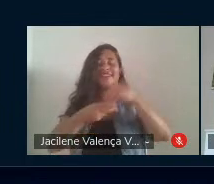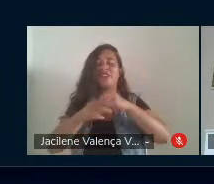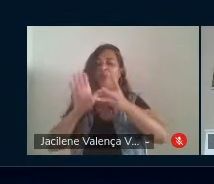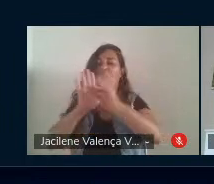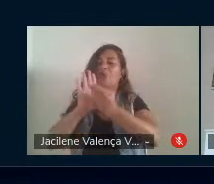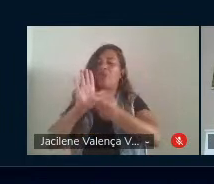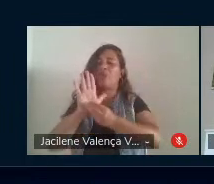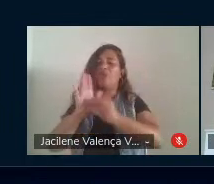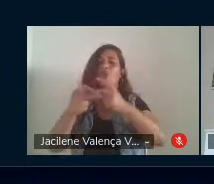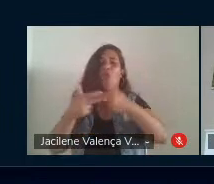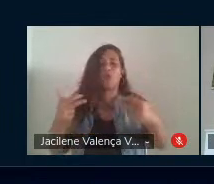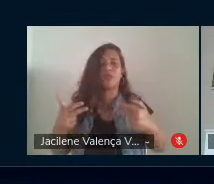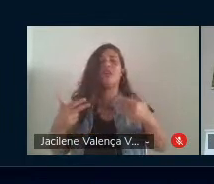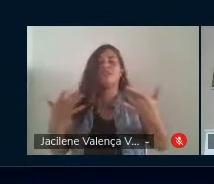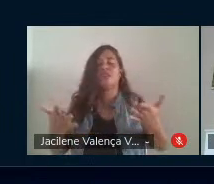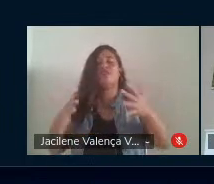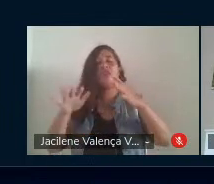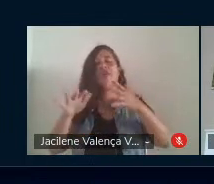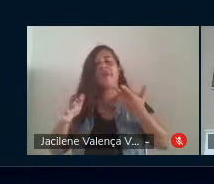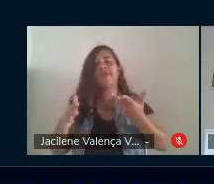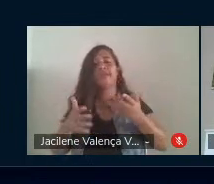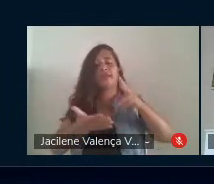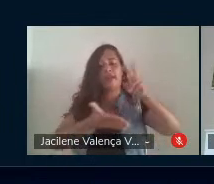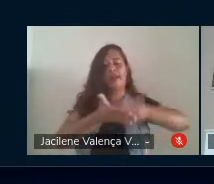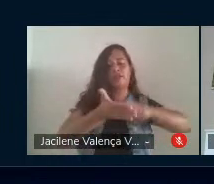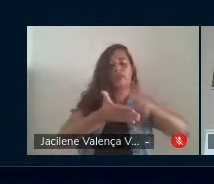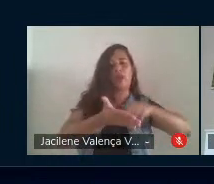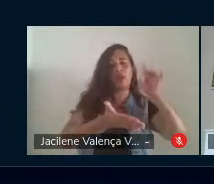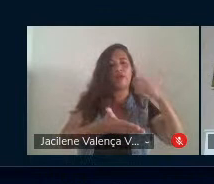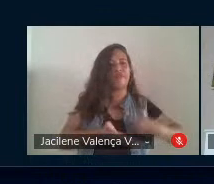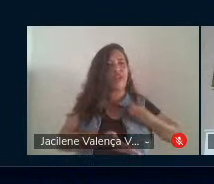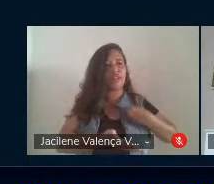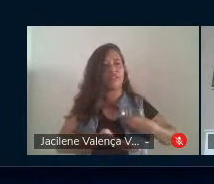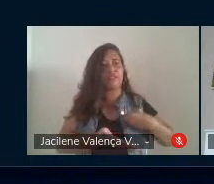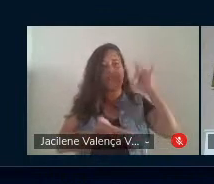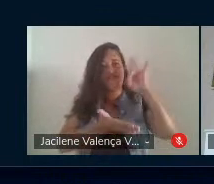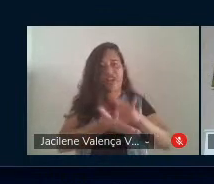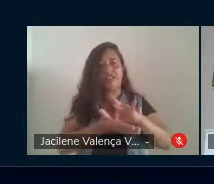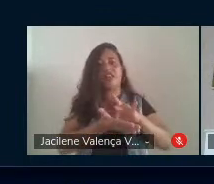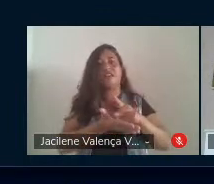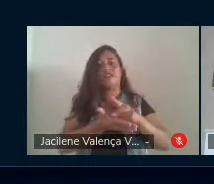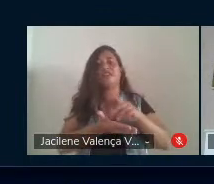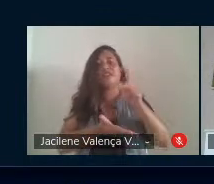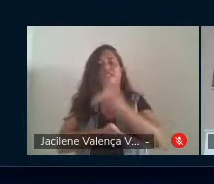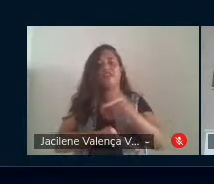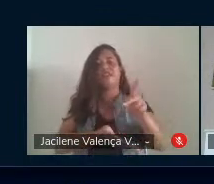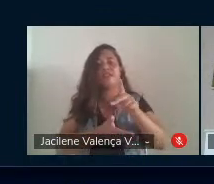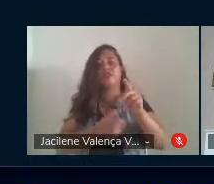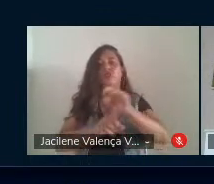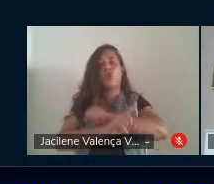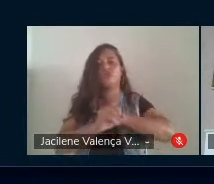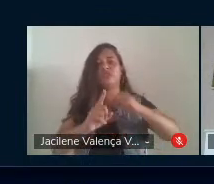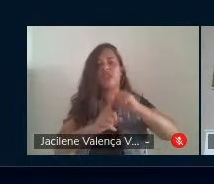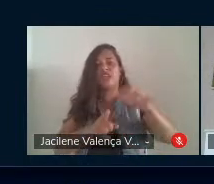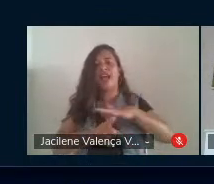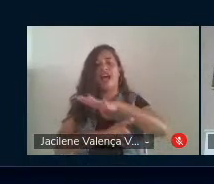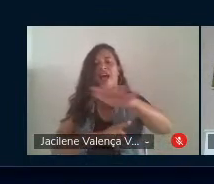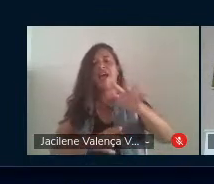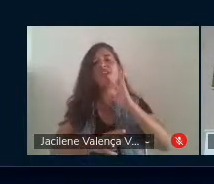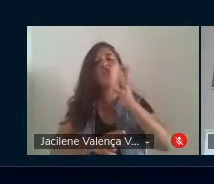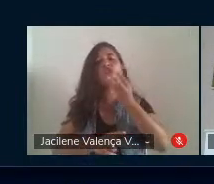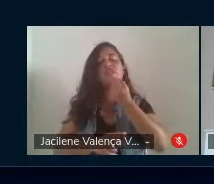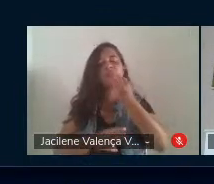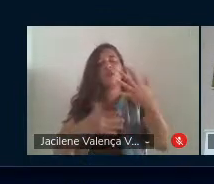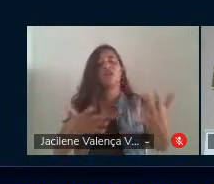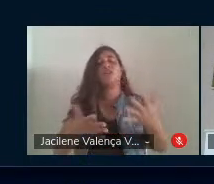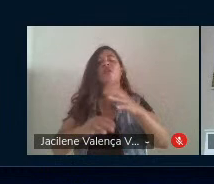foi desse movimento entre leitura de realidade dos educadores sociais, das diversas áreas de conhecimento, então, que